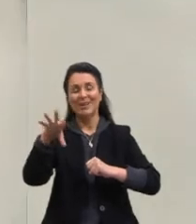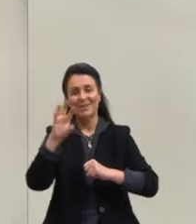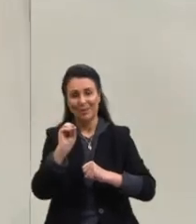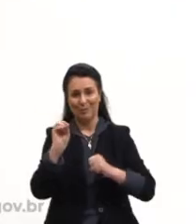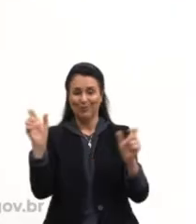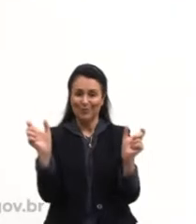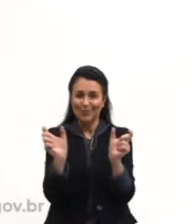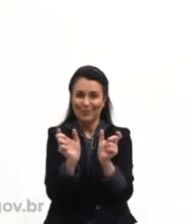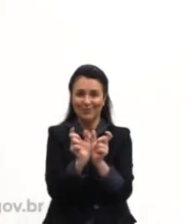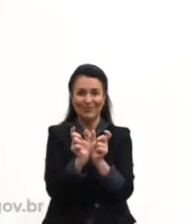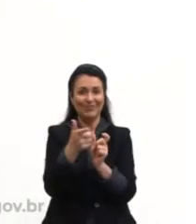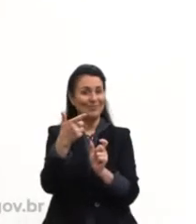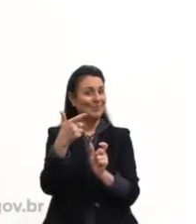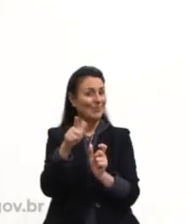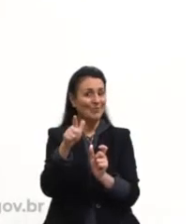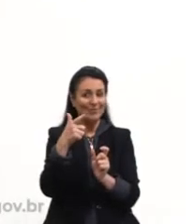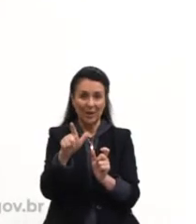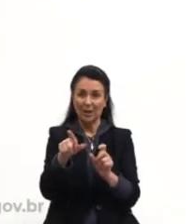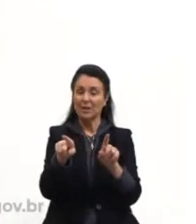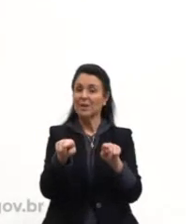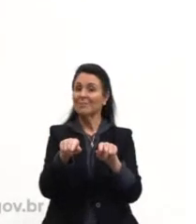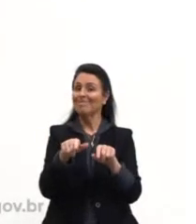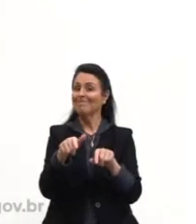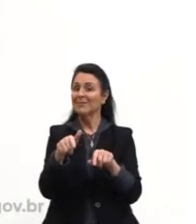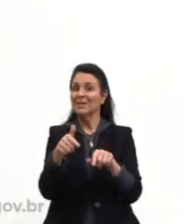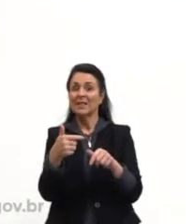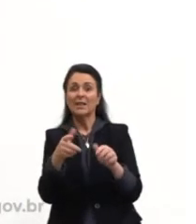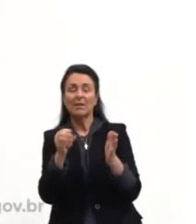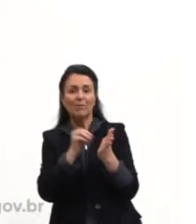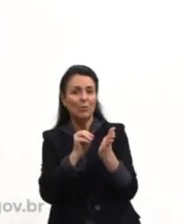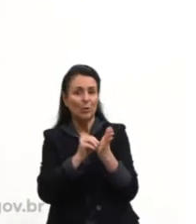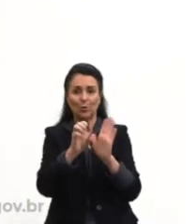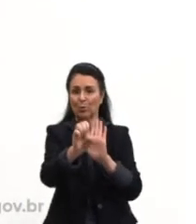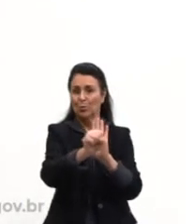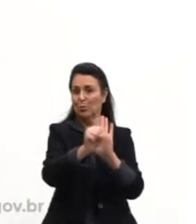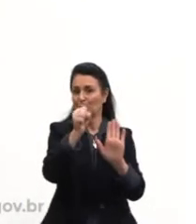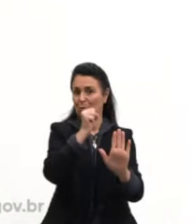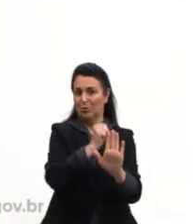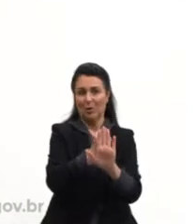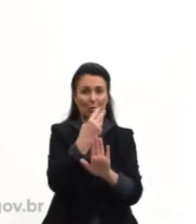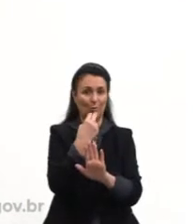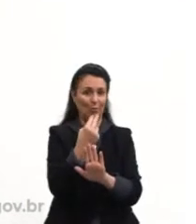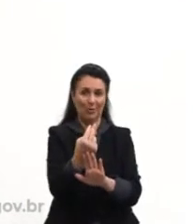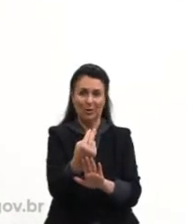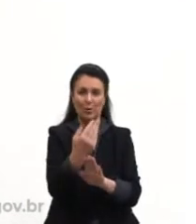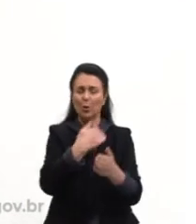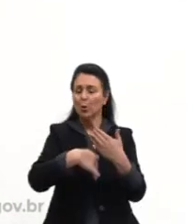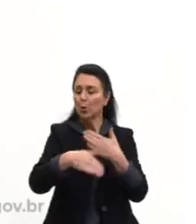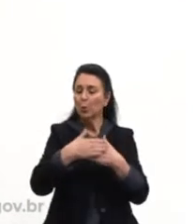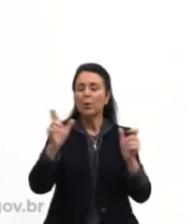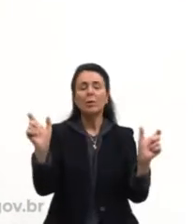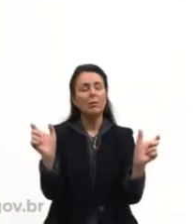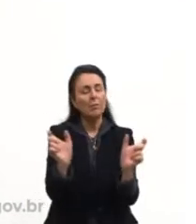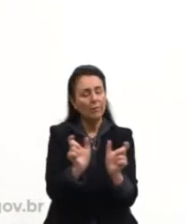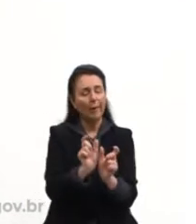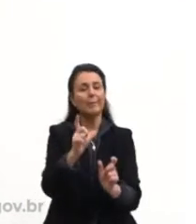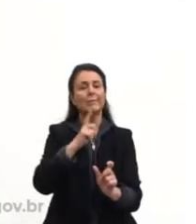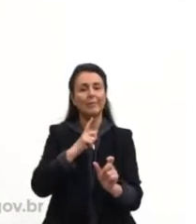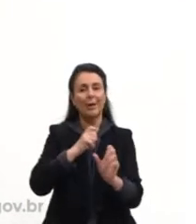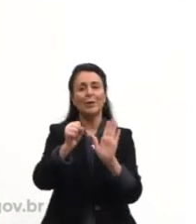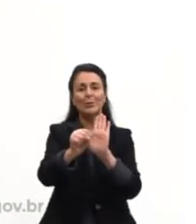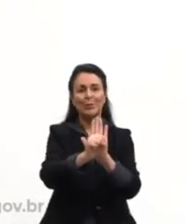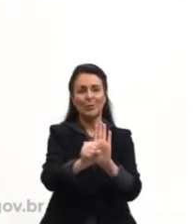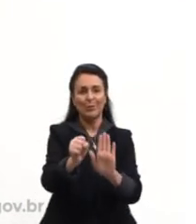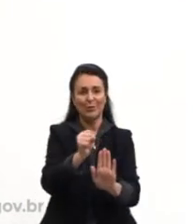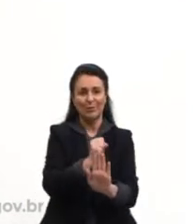agir. Não existe oração sem sujeito, indeterminado no inglês. Todas as frases terão sujeito. Vamos